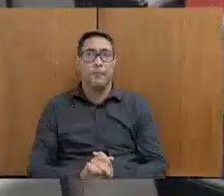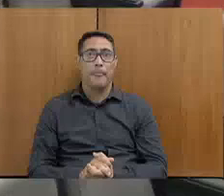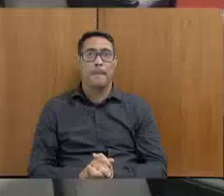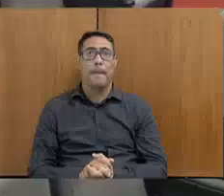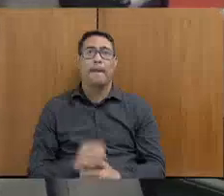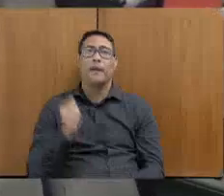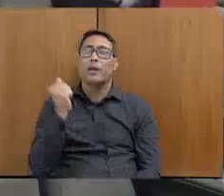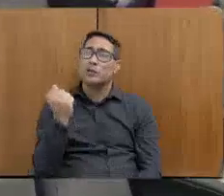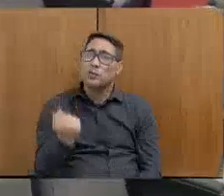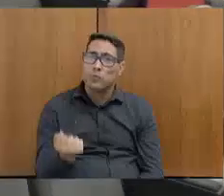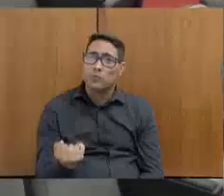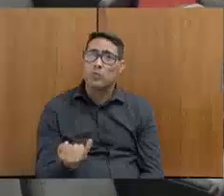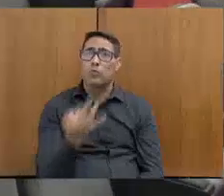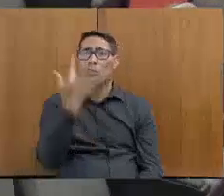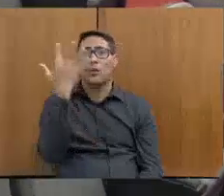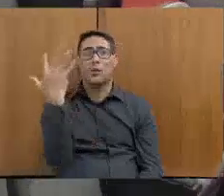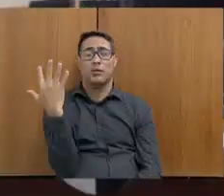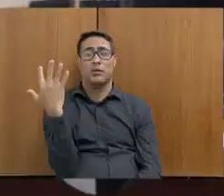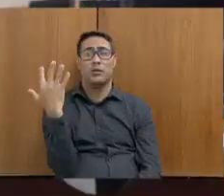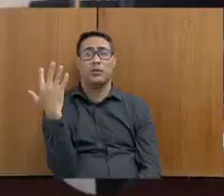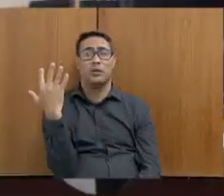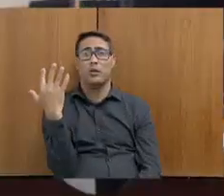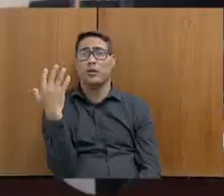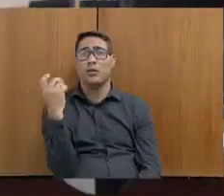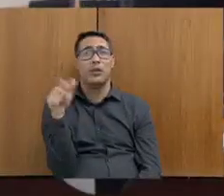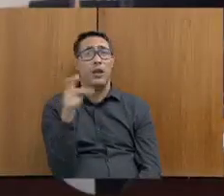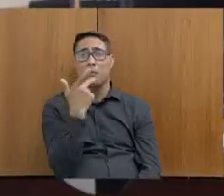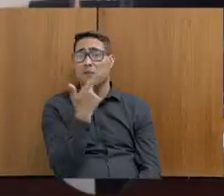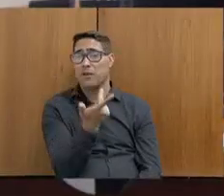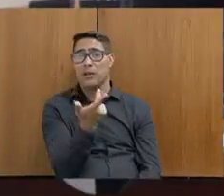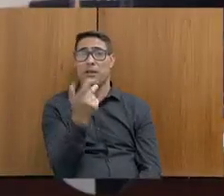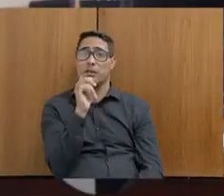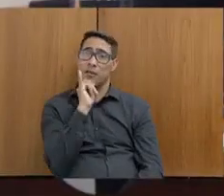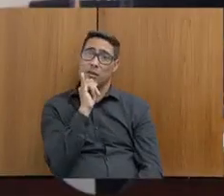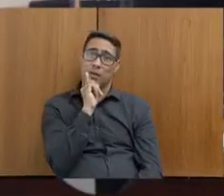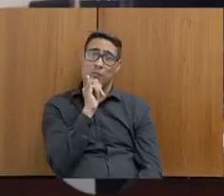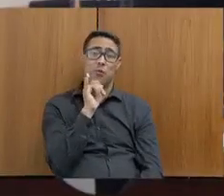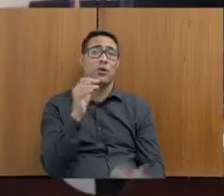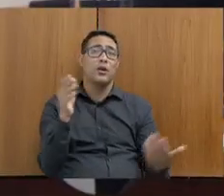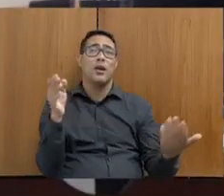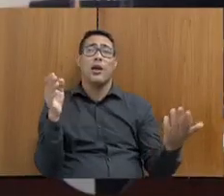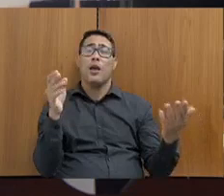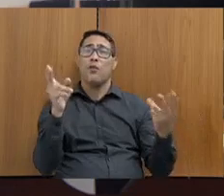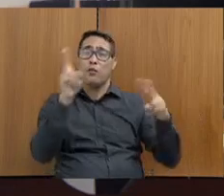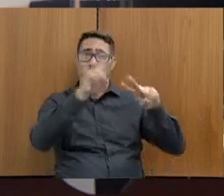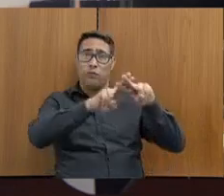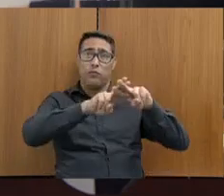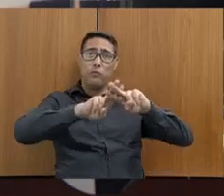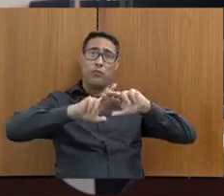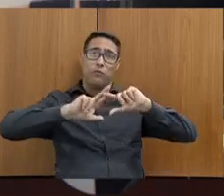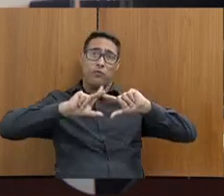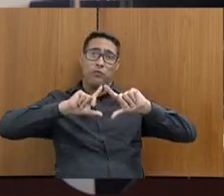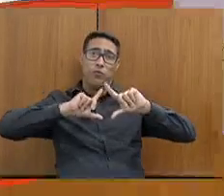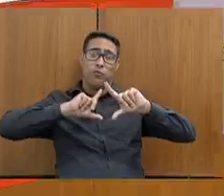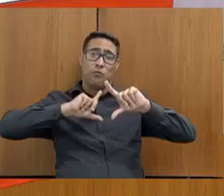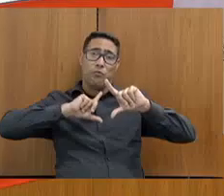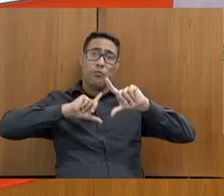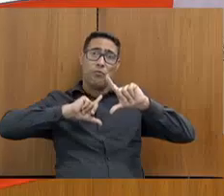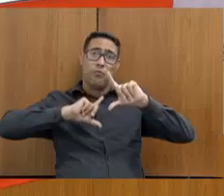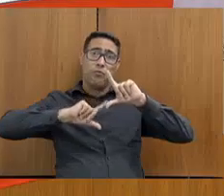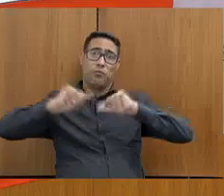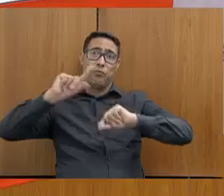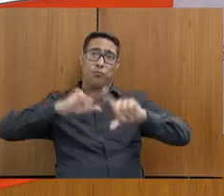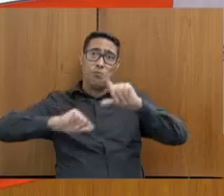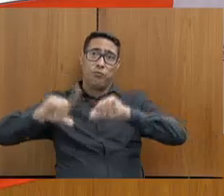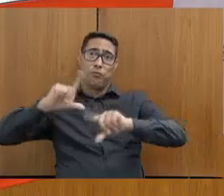quantos, como eu posso falar, de fugas nos presídios que houve nos últimos anos? Deputado Arantes, pouquíssimas. Para finalizar o